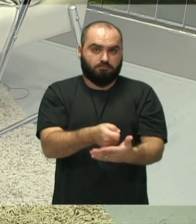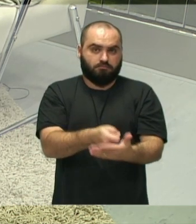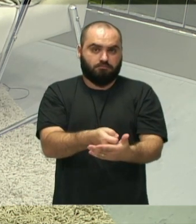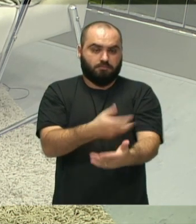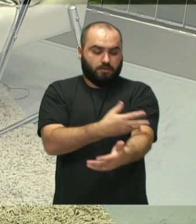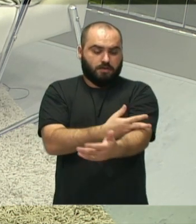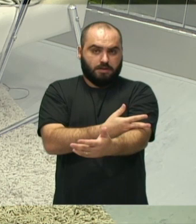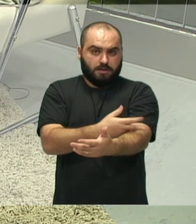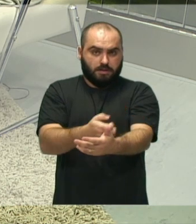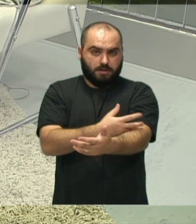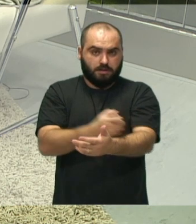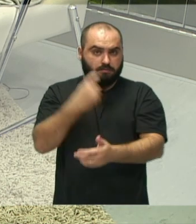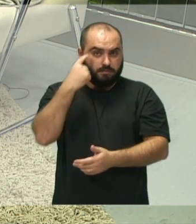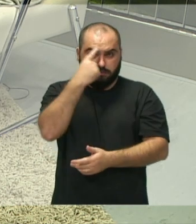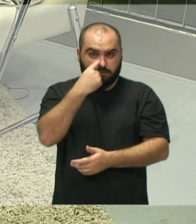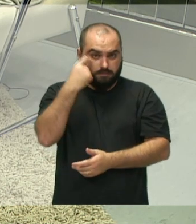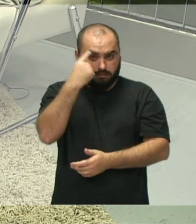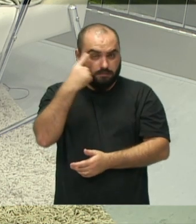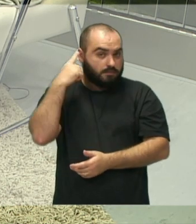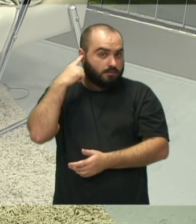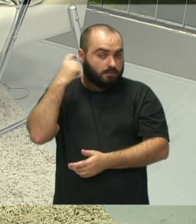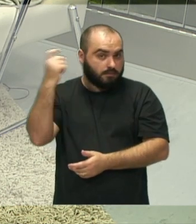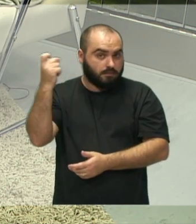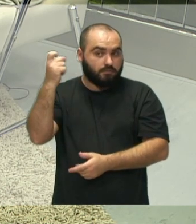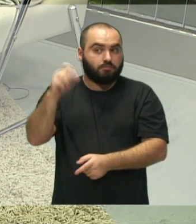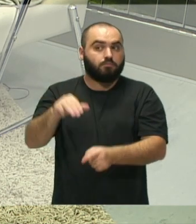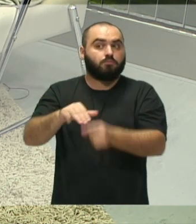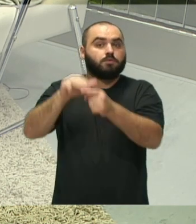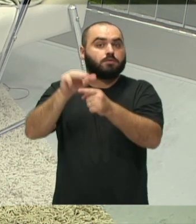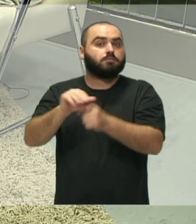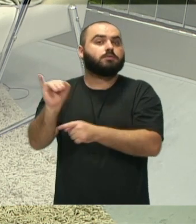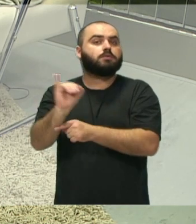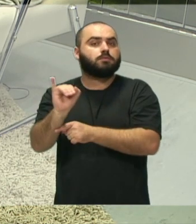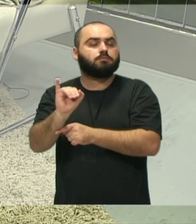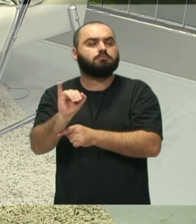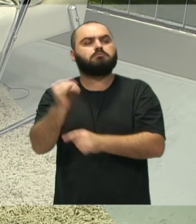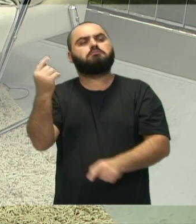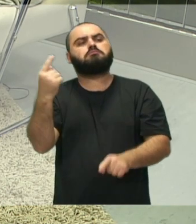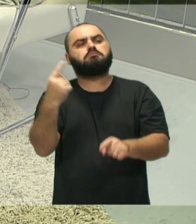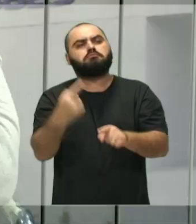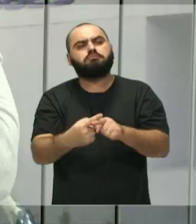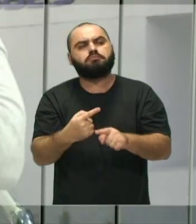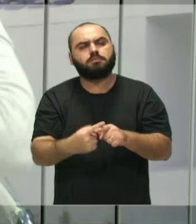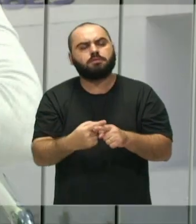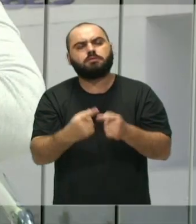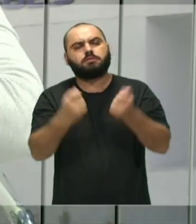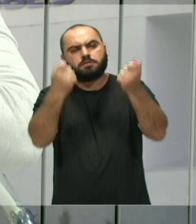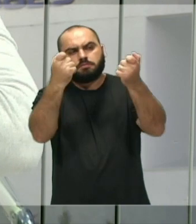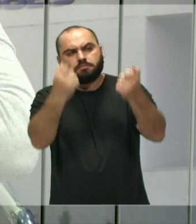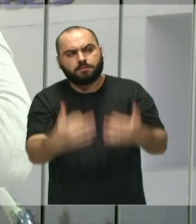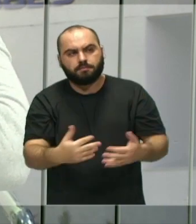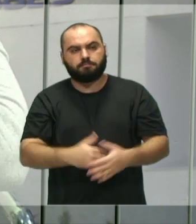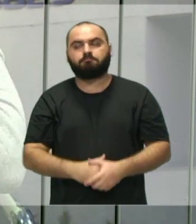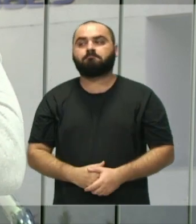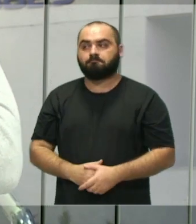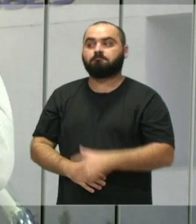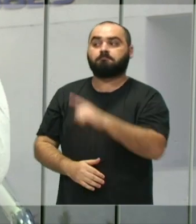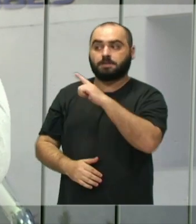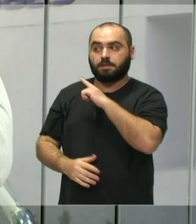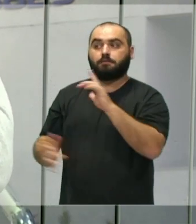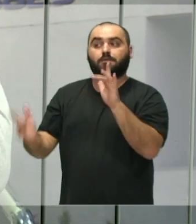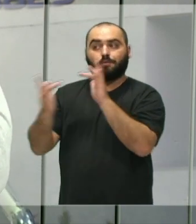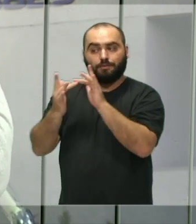oftalmológicos e auditivos na rede municipal de ensino. Pergunto para a senhora como é que surgiu essa demanda, Vereador. Então, surgiu na própria vivência.